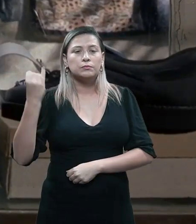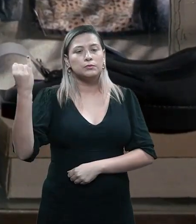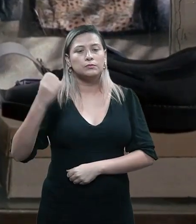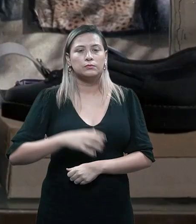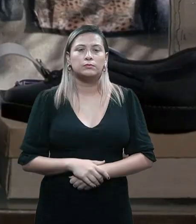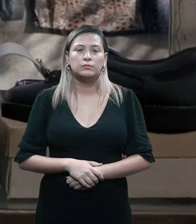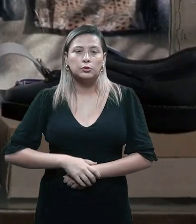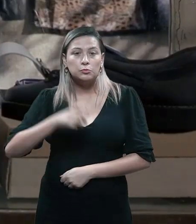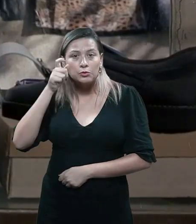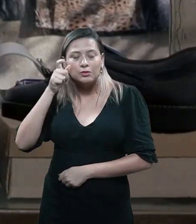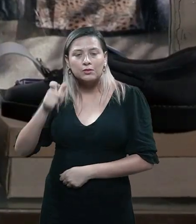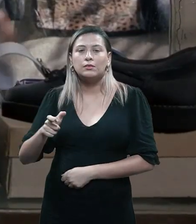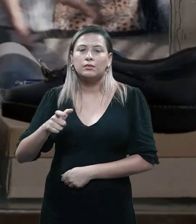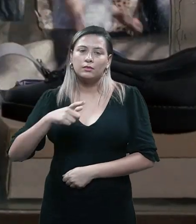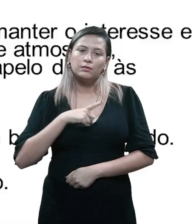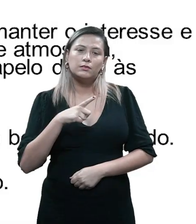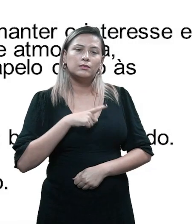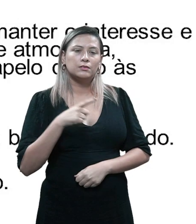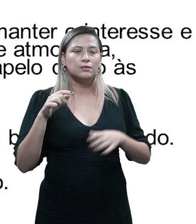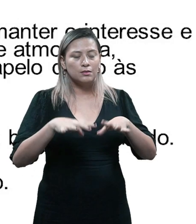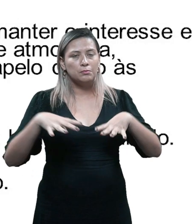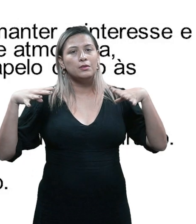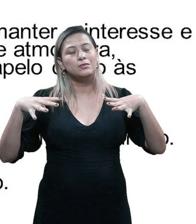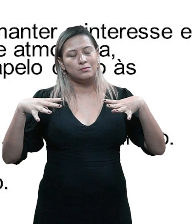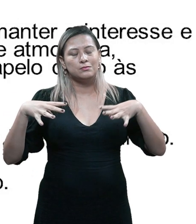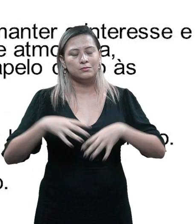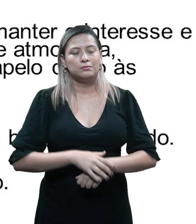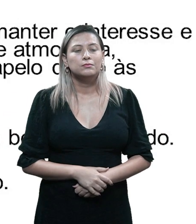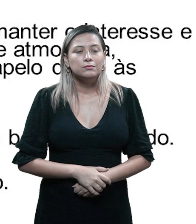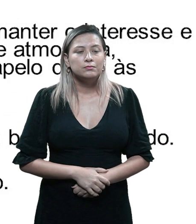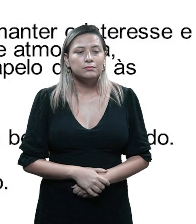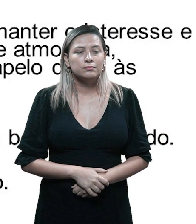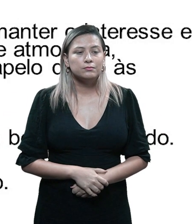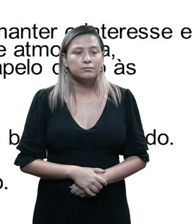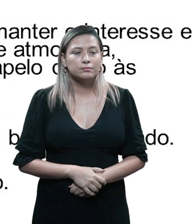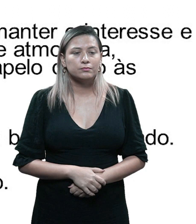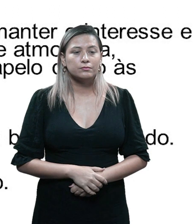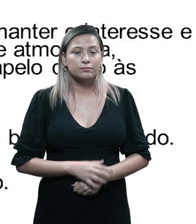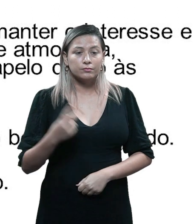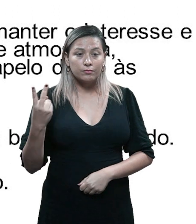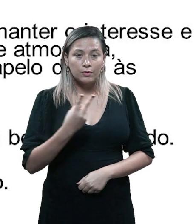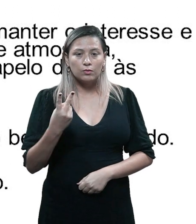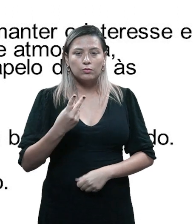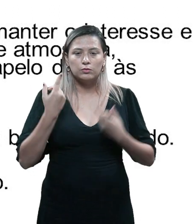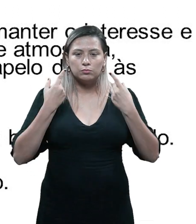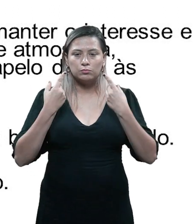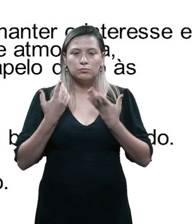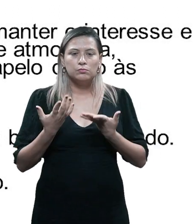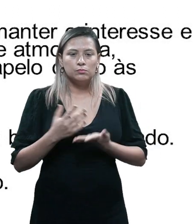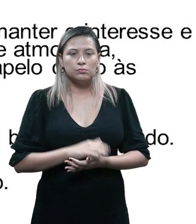interesse e a participação do público. Nos dois tipos de cena, música e atmosfera,